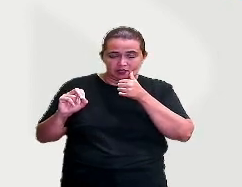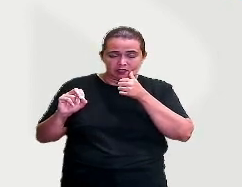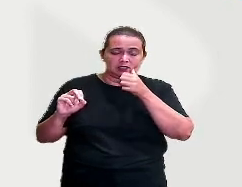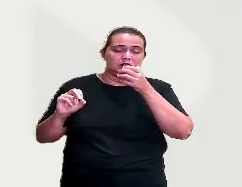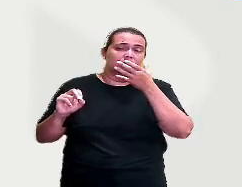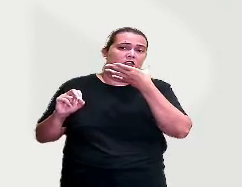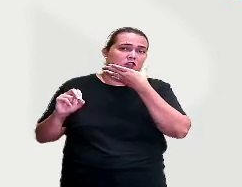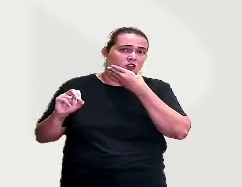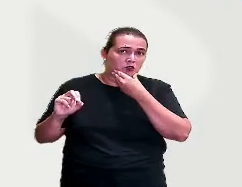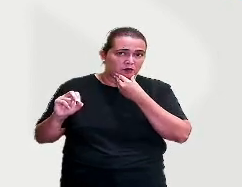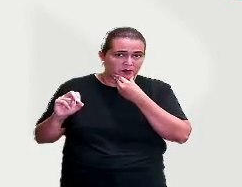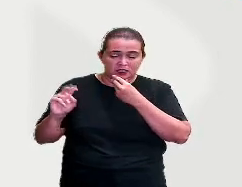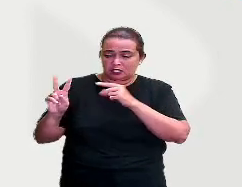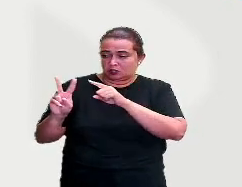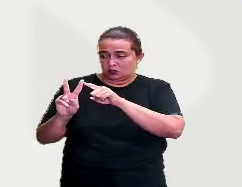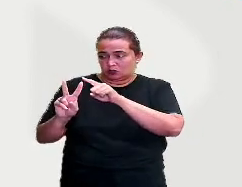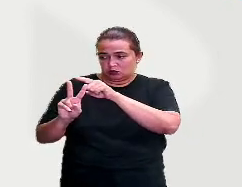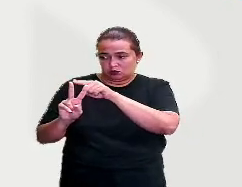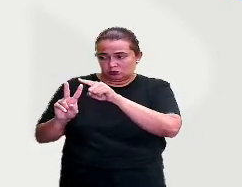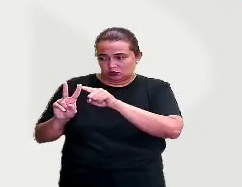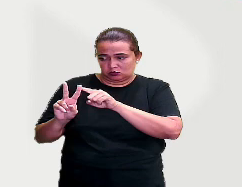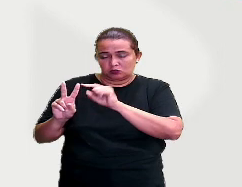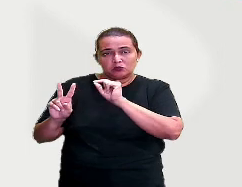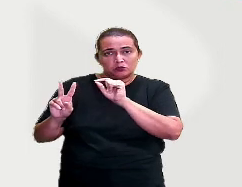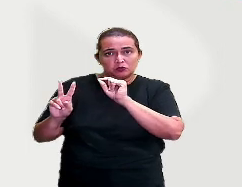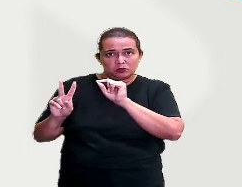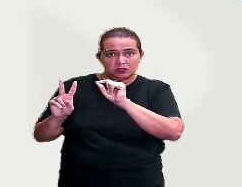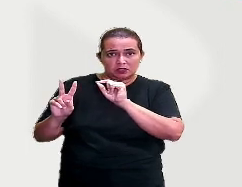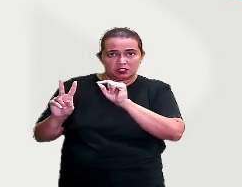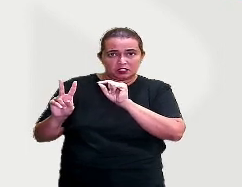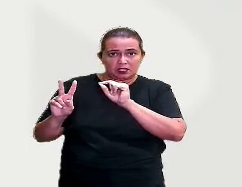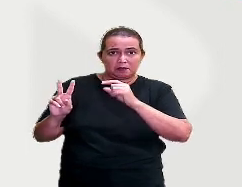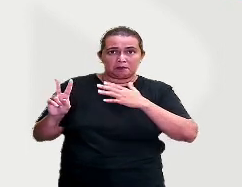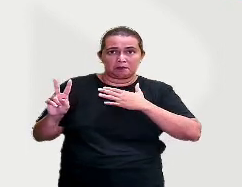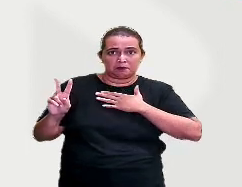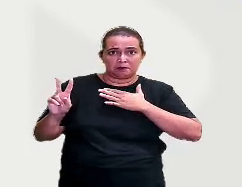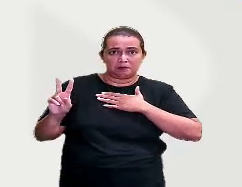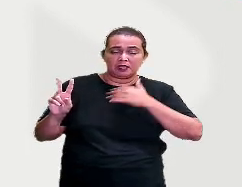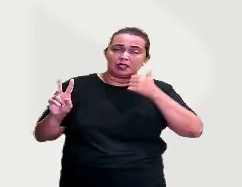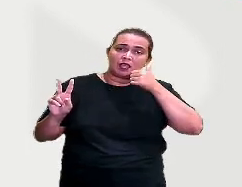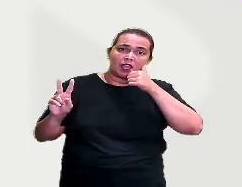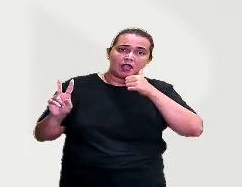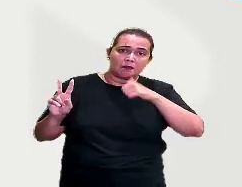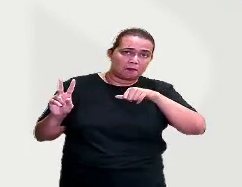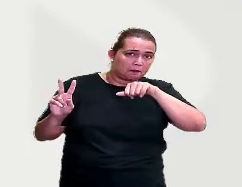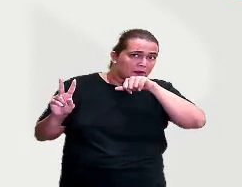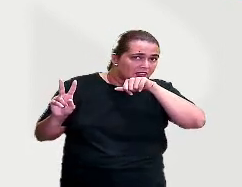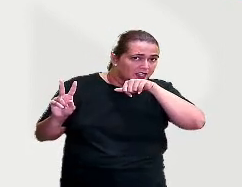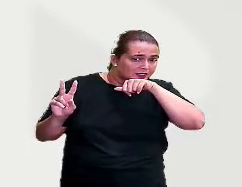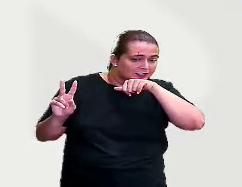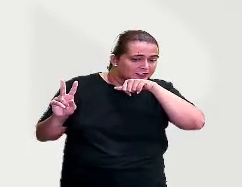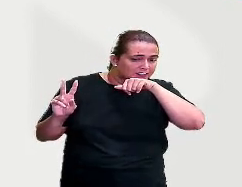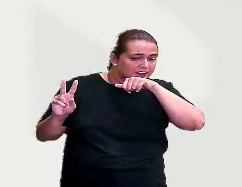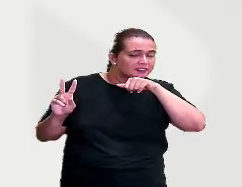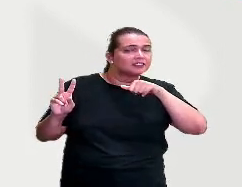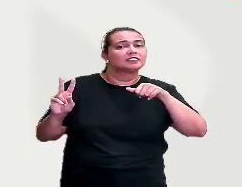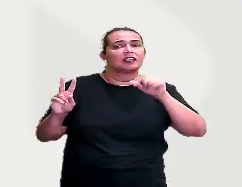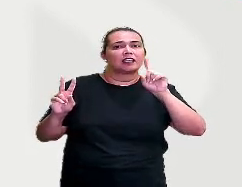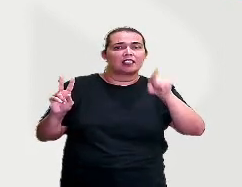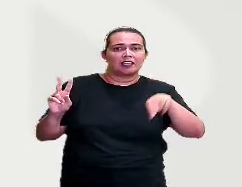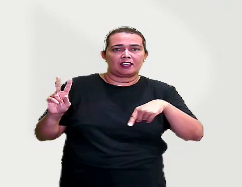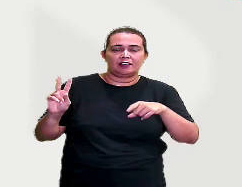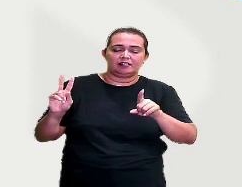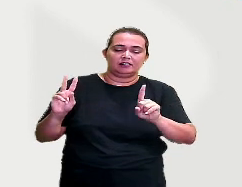a avó é materna, então ela é pai ou mãe da minha mãe. Avós maternos